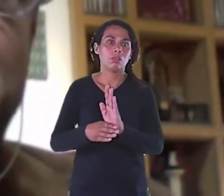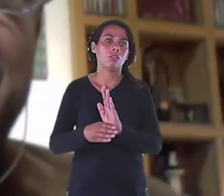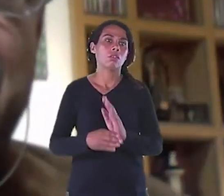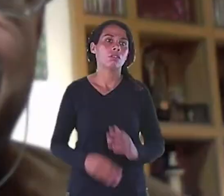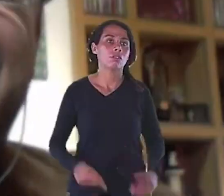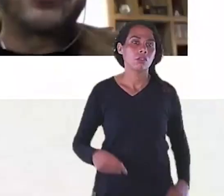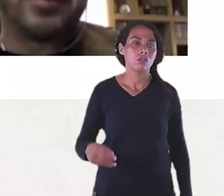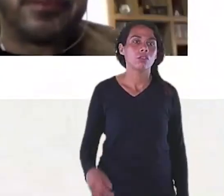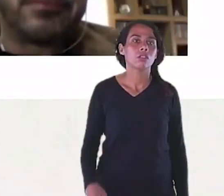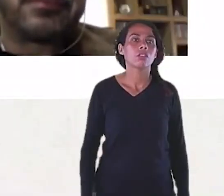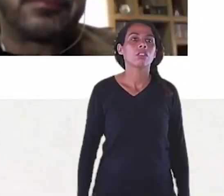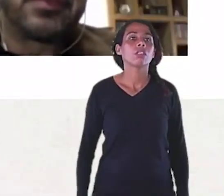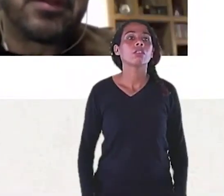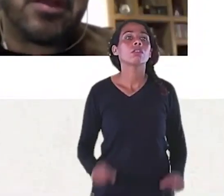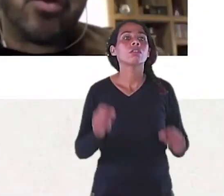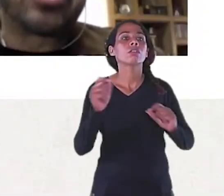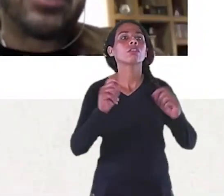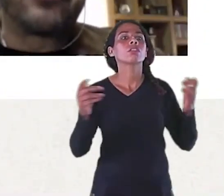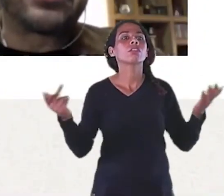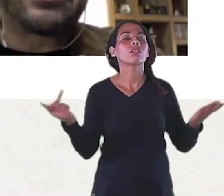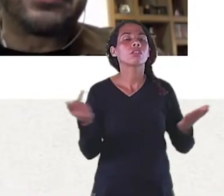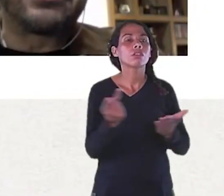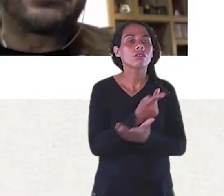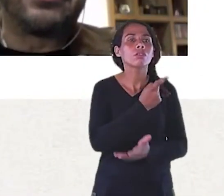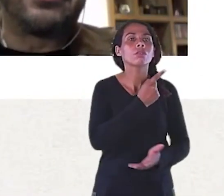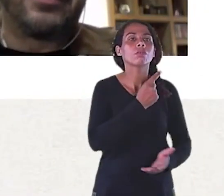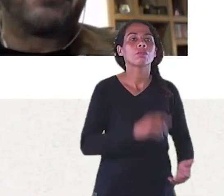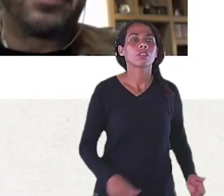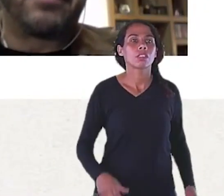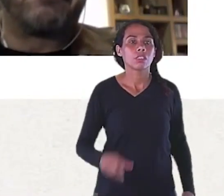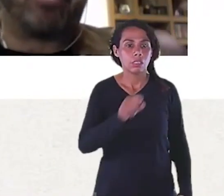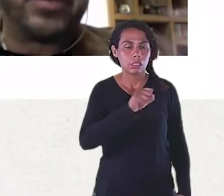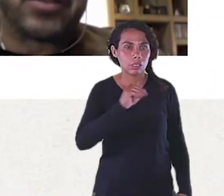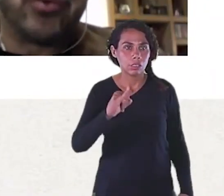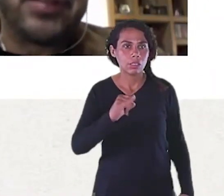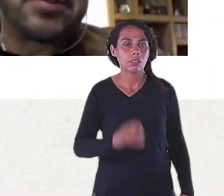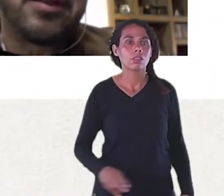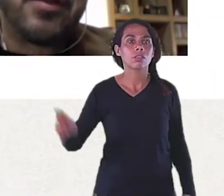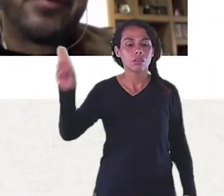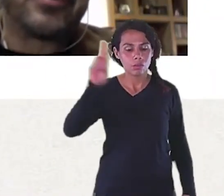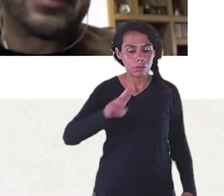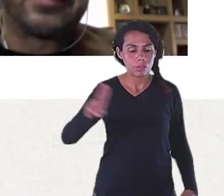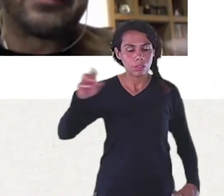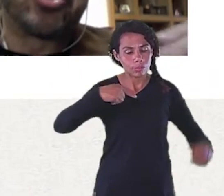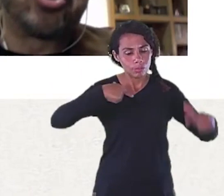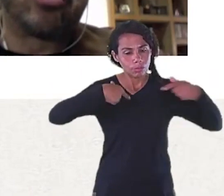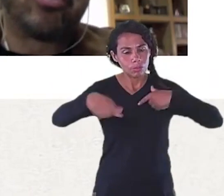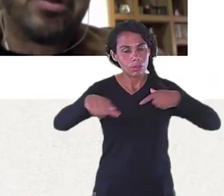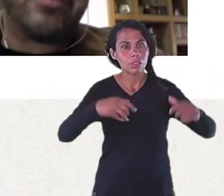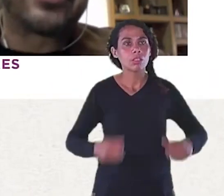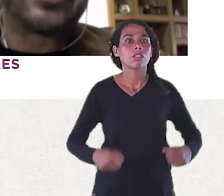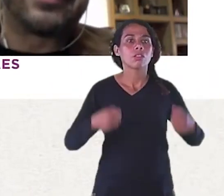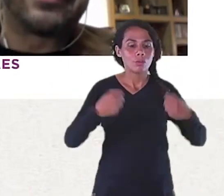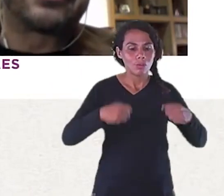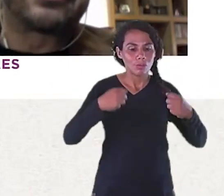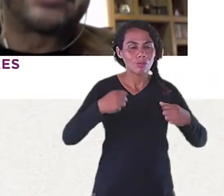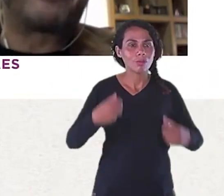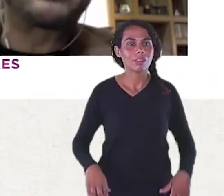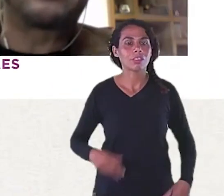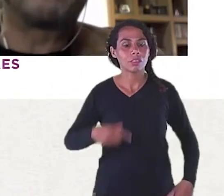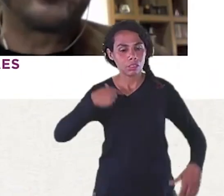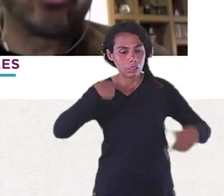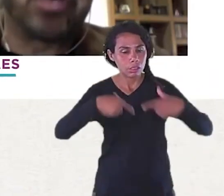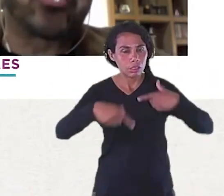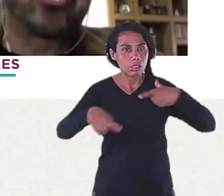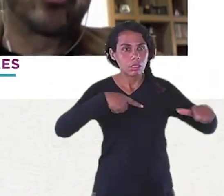Você tem que ter bagagem Ou seja Você tem que ter Publicações Você tem que ter título Você tem que